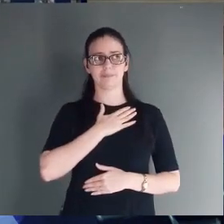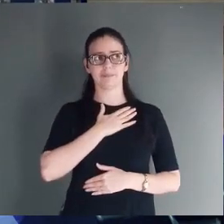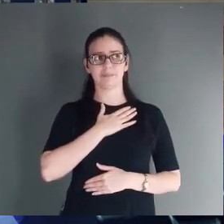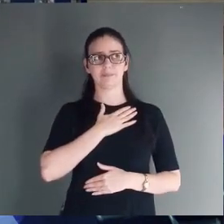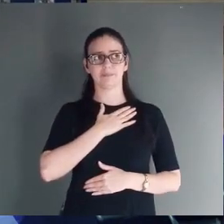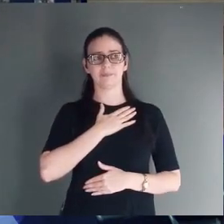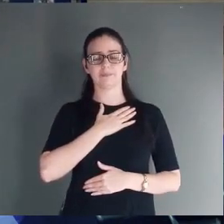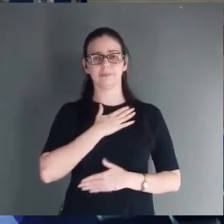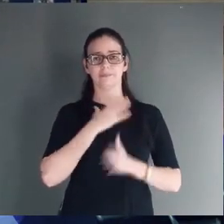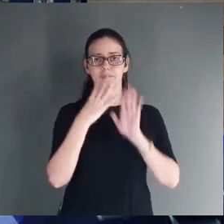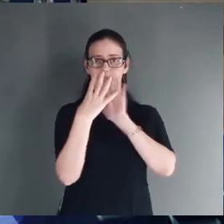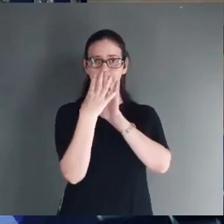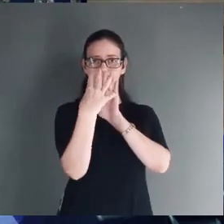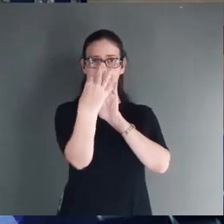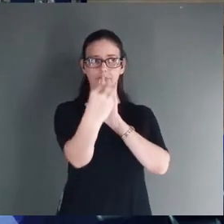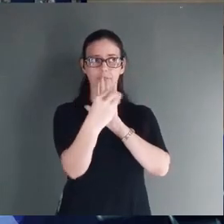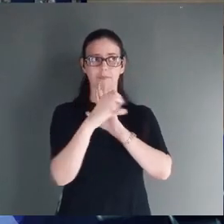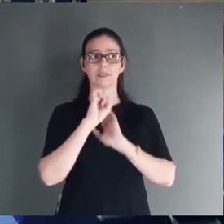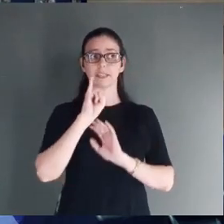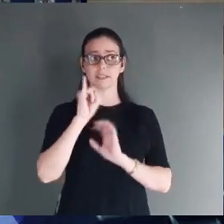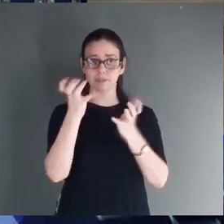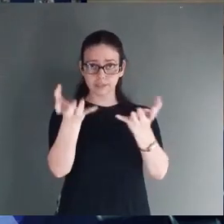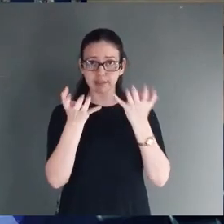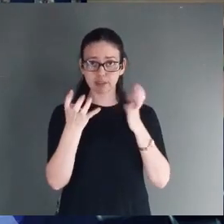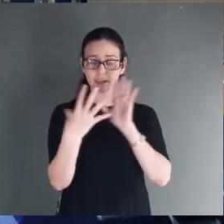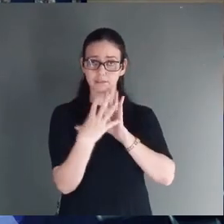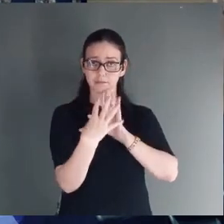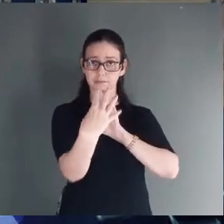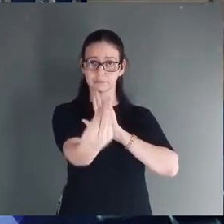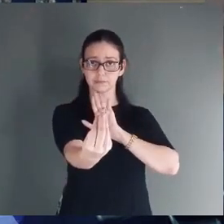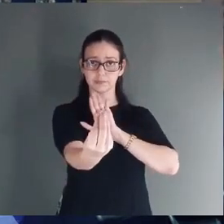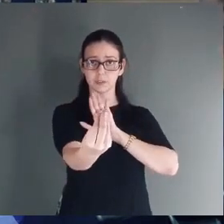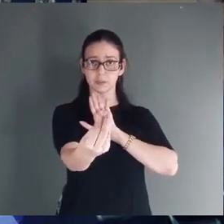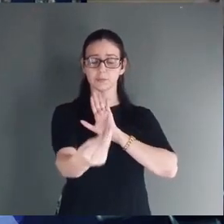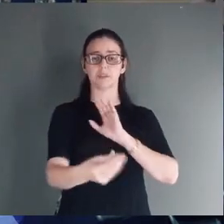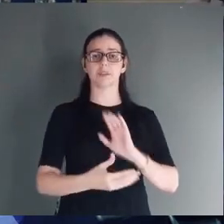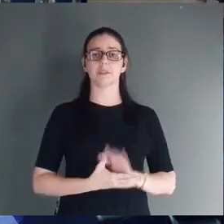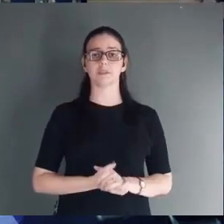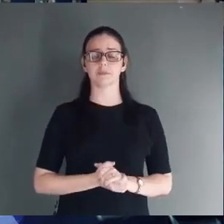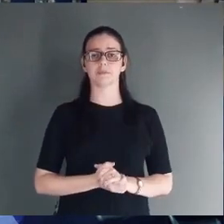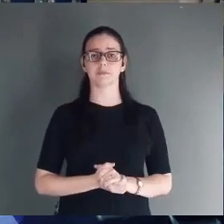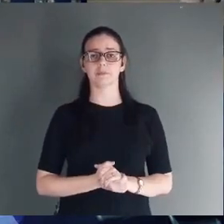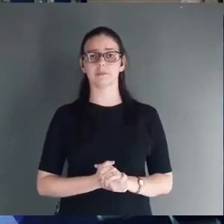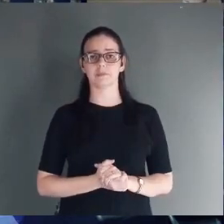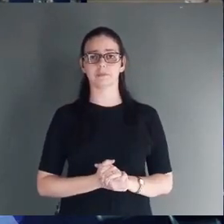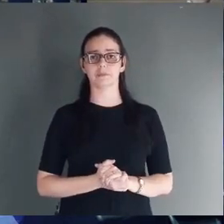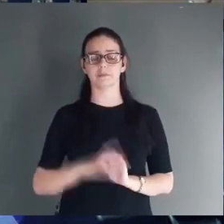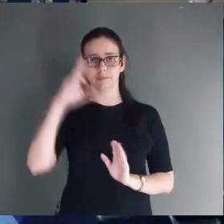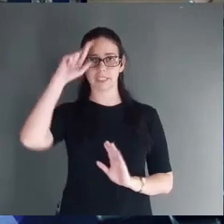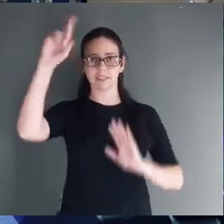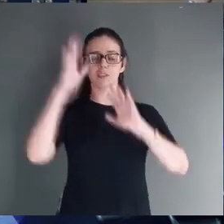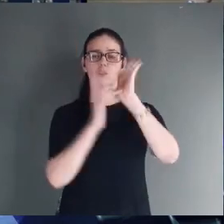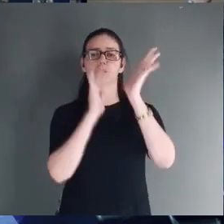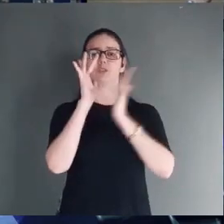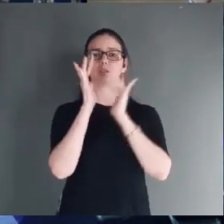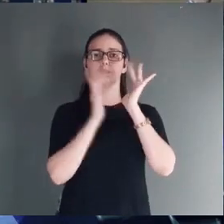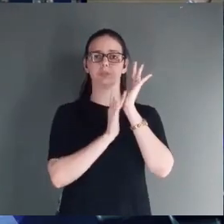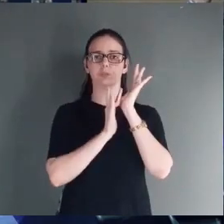Repita comigo essa oração. Se você quer. Que ele nasça na sua vida hoje. Senhor Jesus.